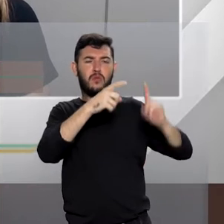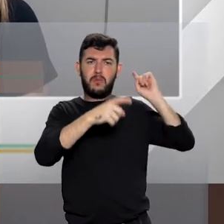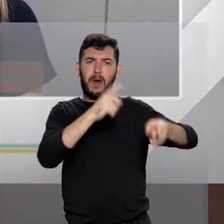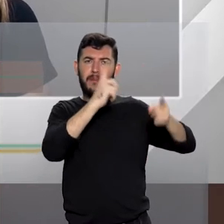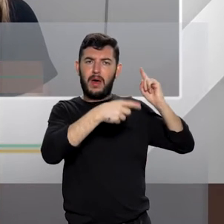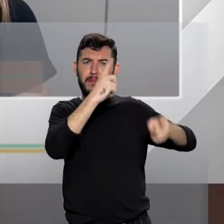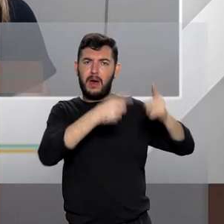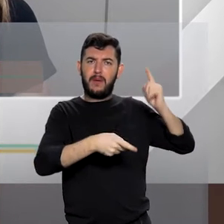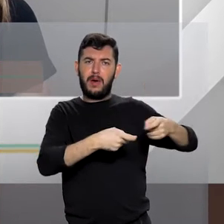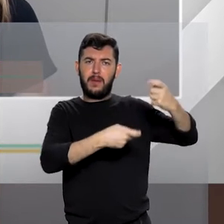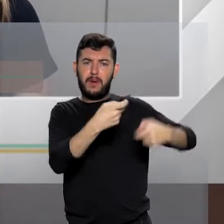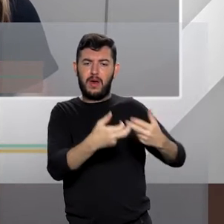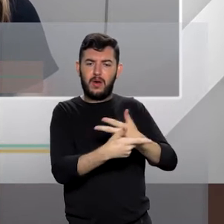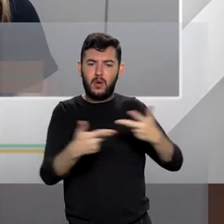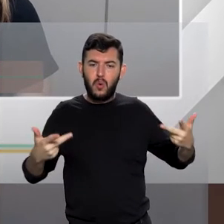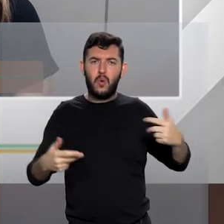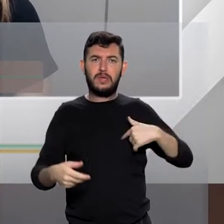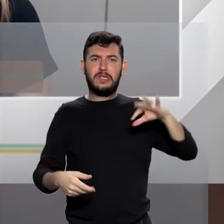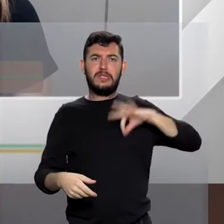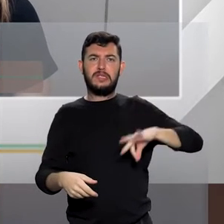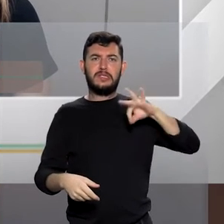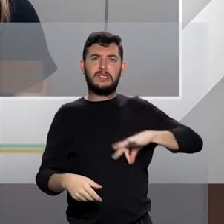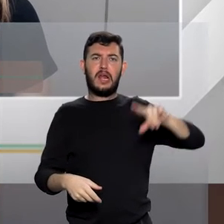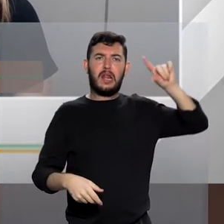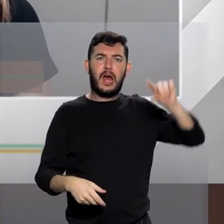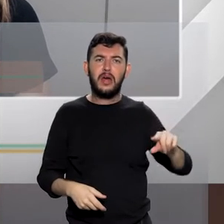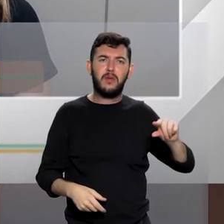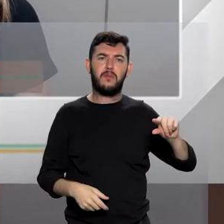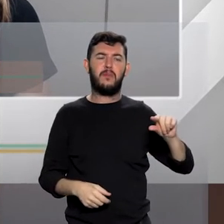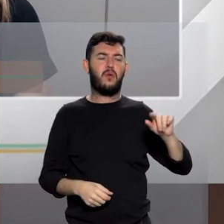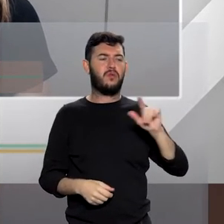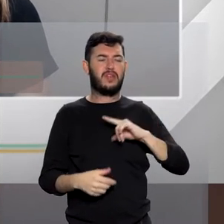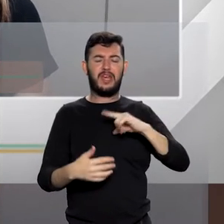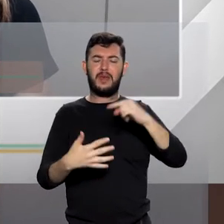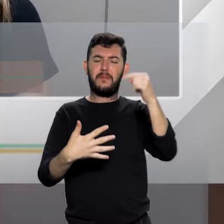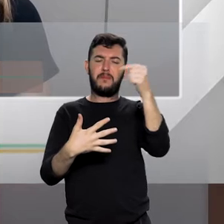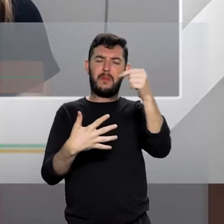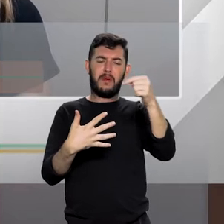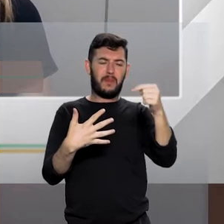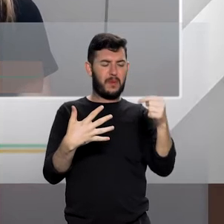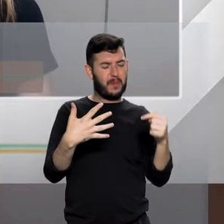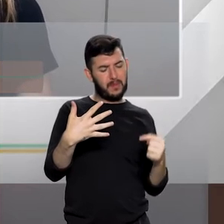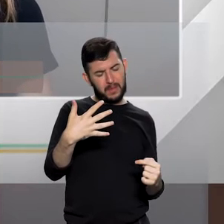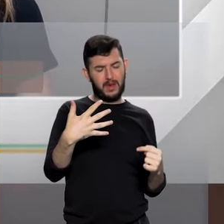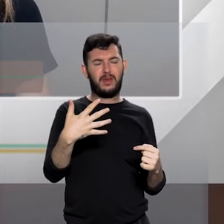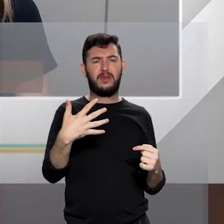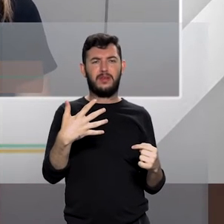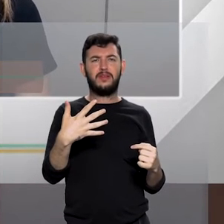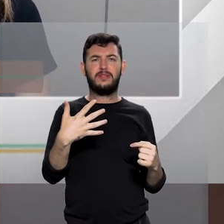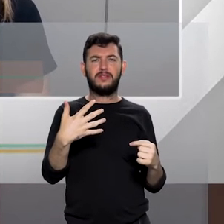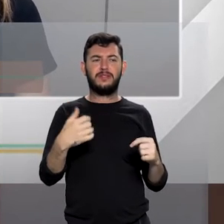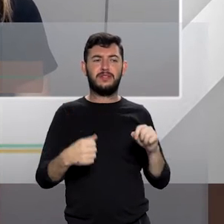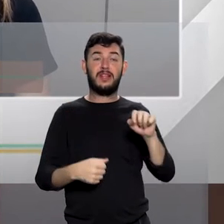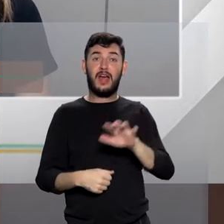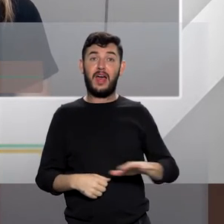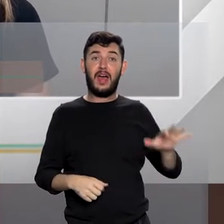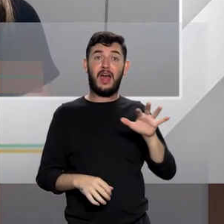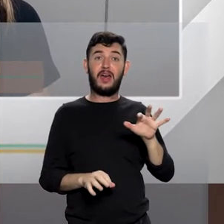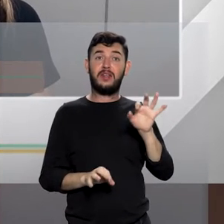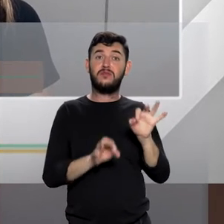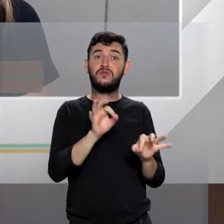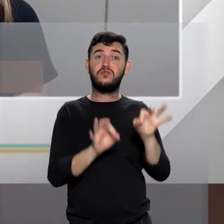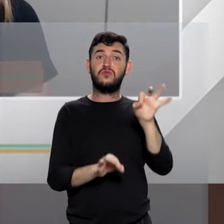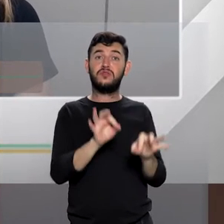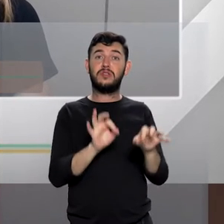aí salários menores. Nós temos várias questões e projeções, às vezes até no ambiente judicial, que